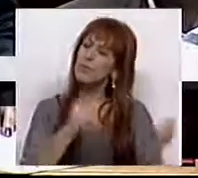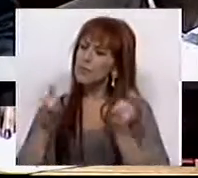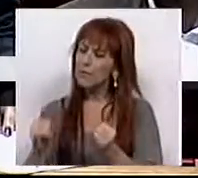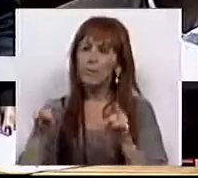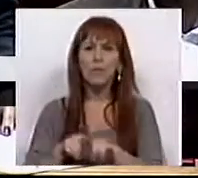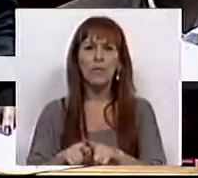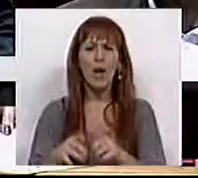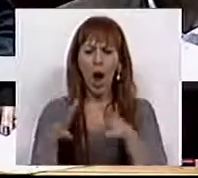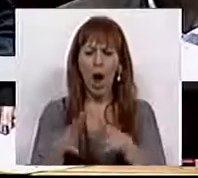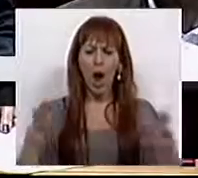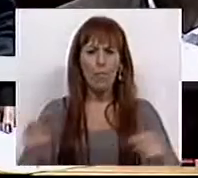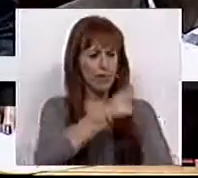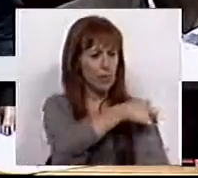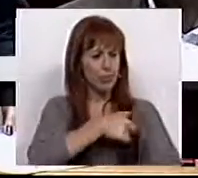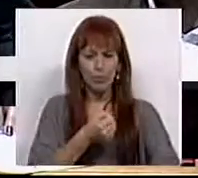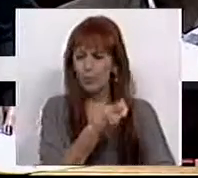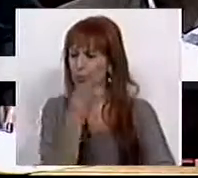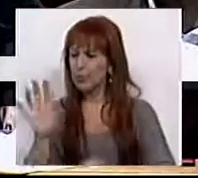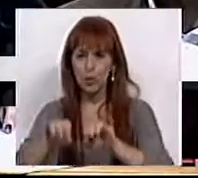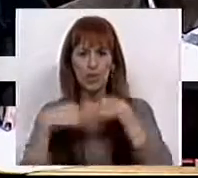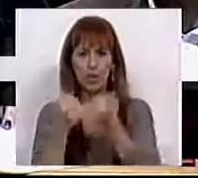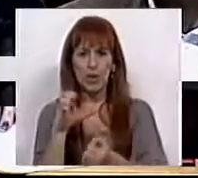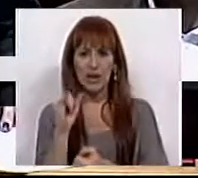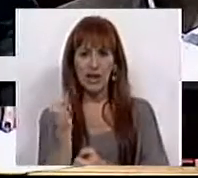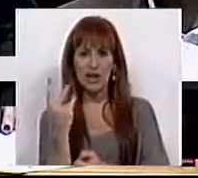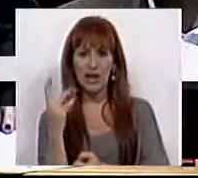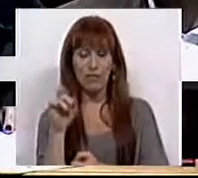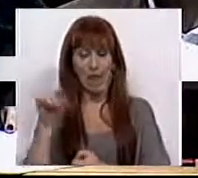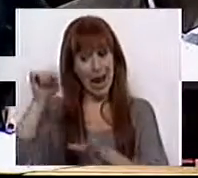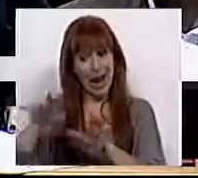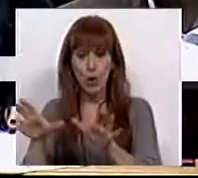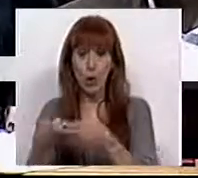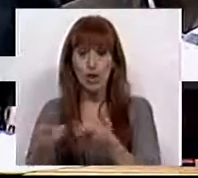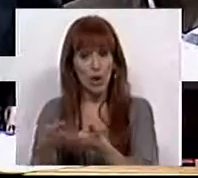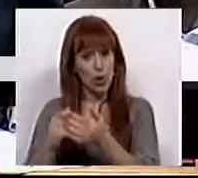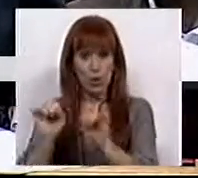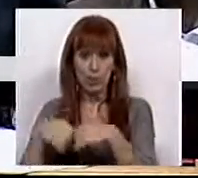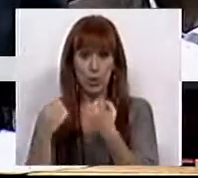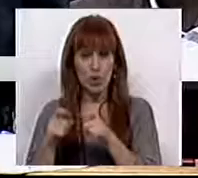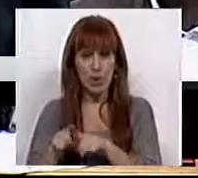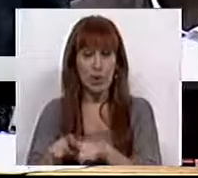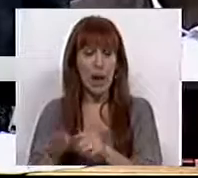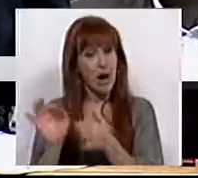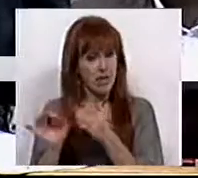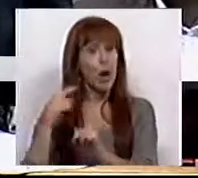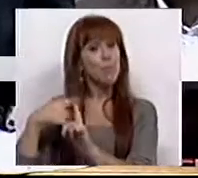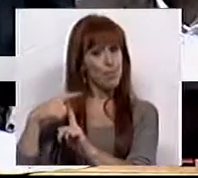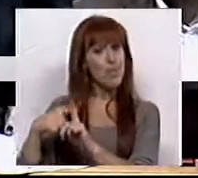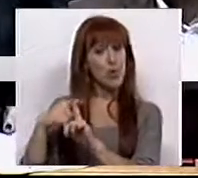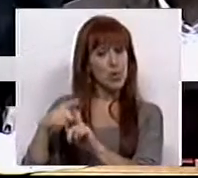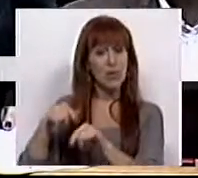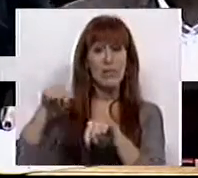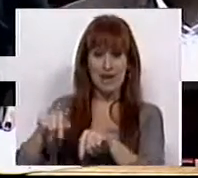lado, o aumento da representação da sociedade civil no Conselho Económico e Social é em si um fator positivo